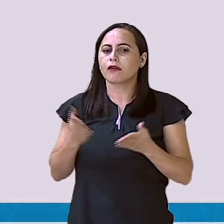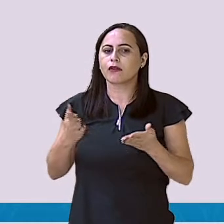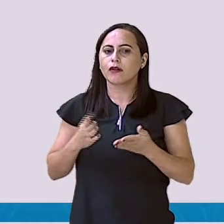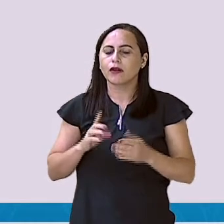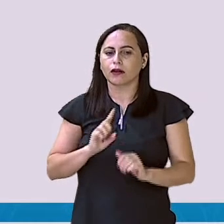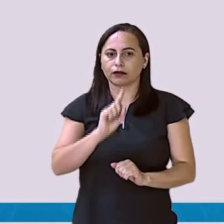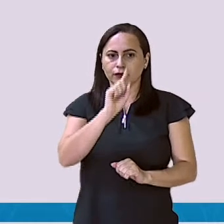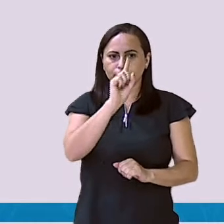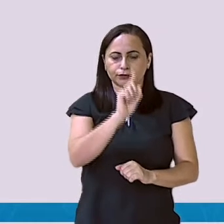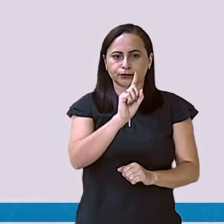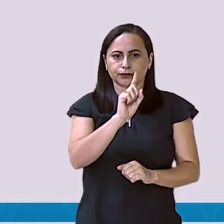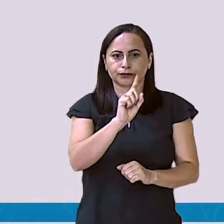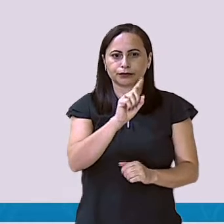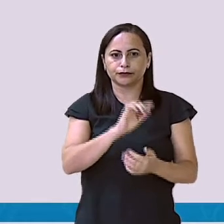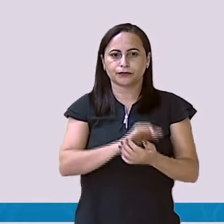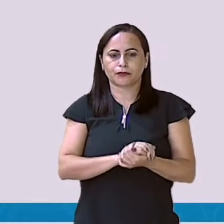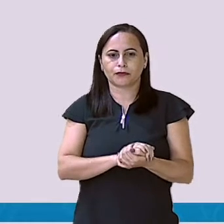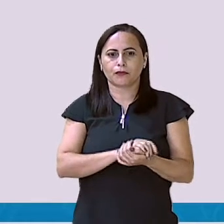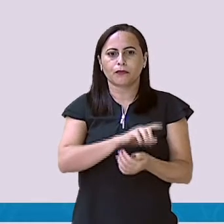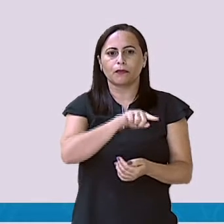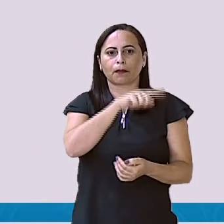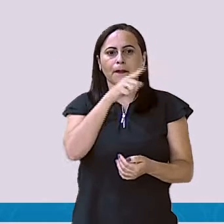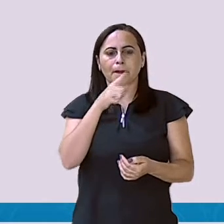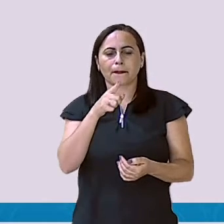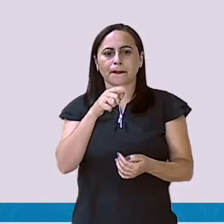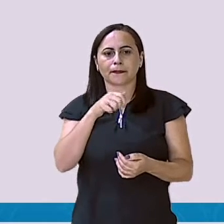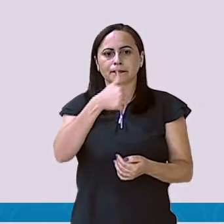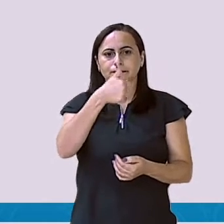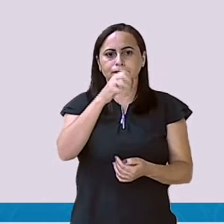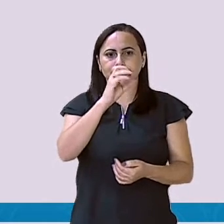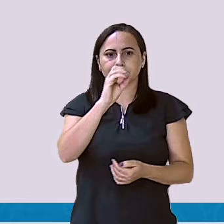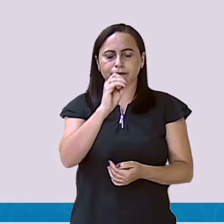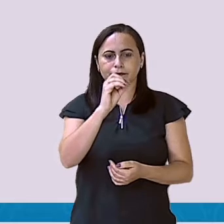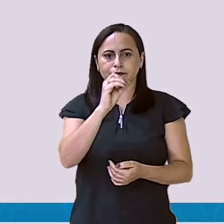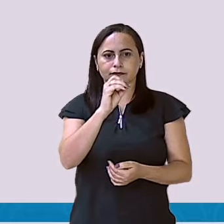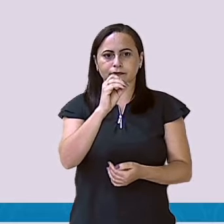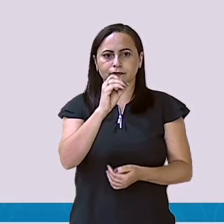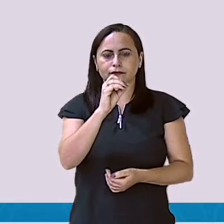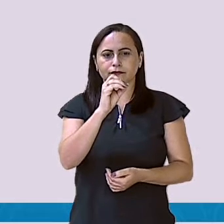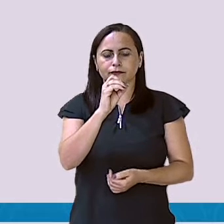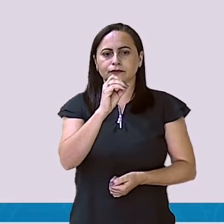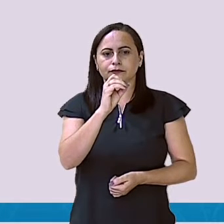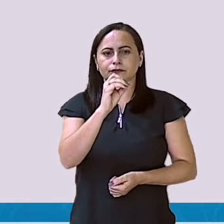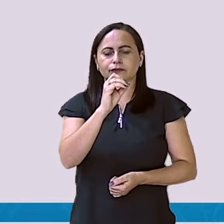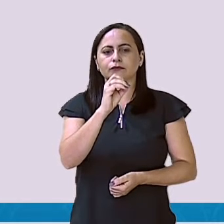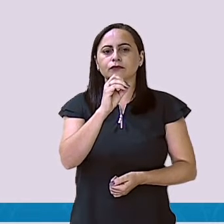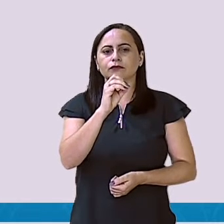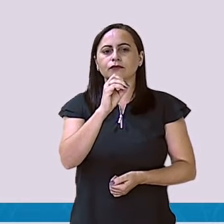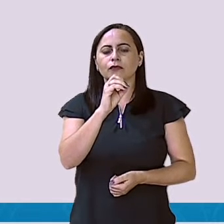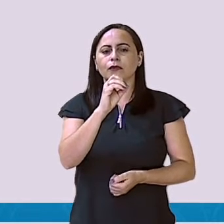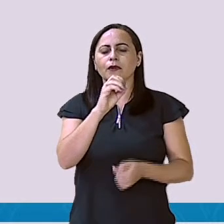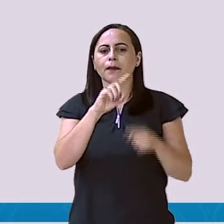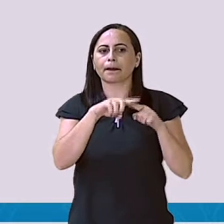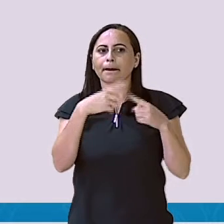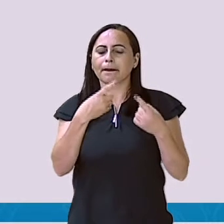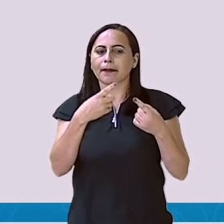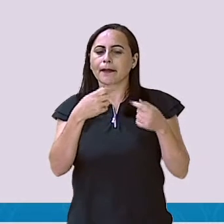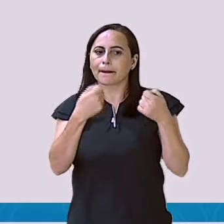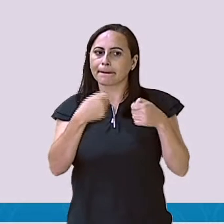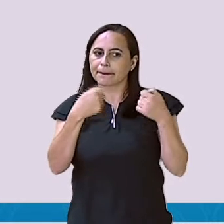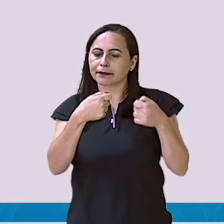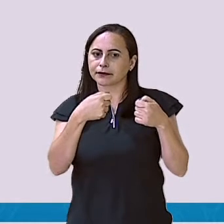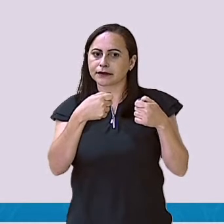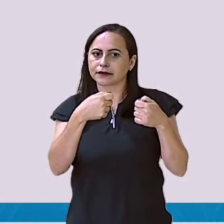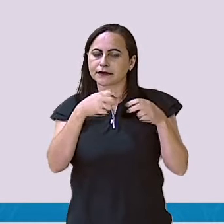Não é isso? Vem para cá, 10. Vem aqui, para a dezena, 10. Mas, a minha dezena